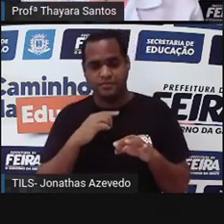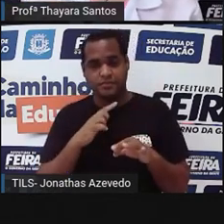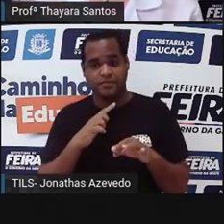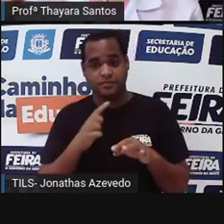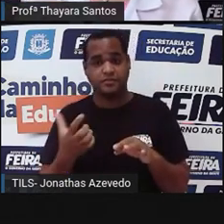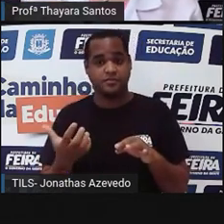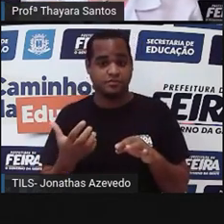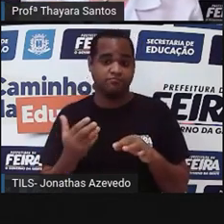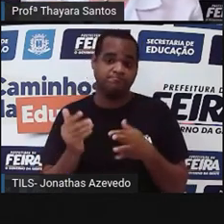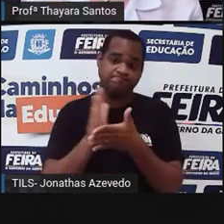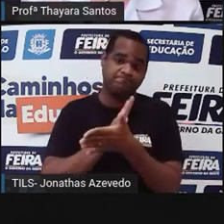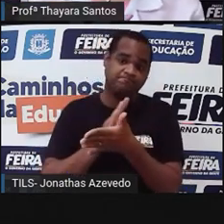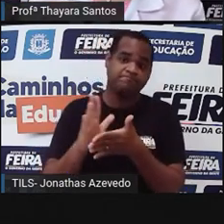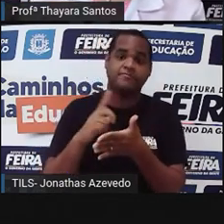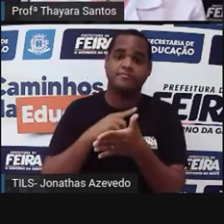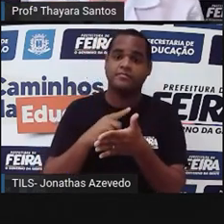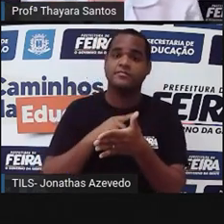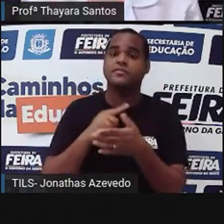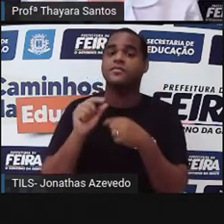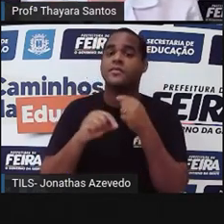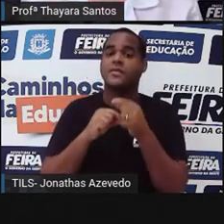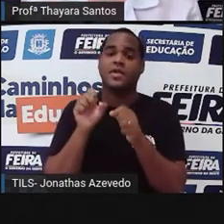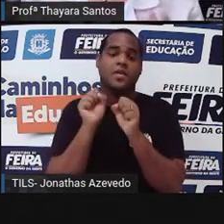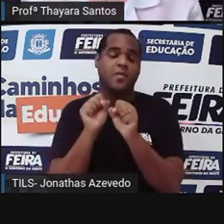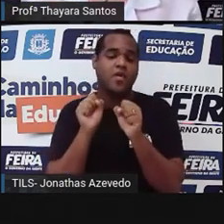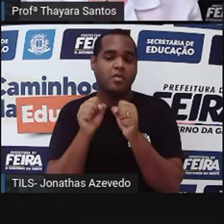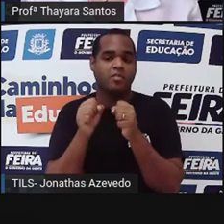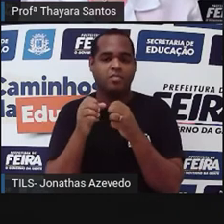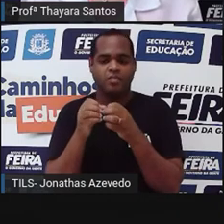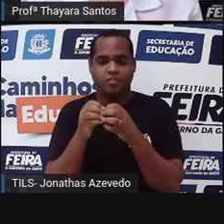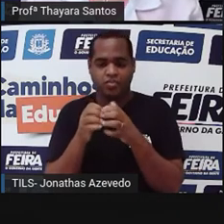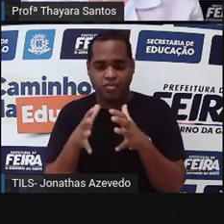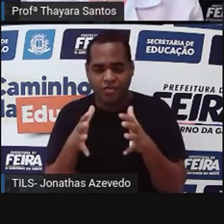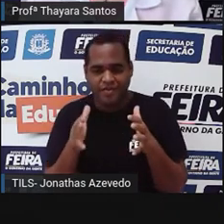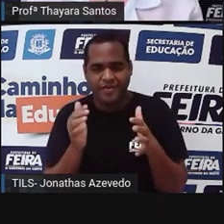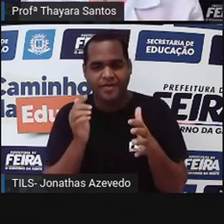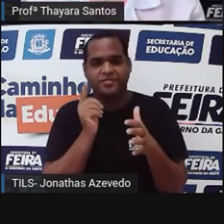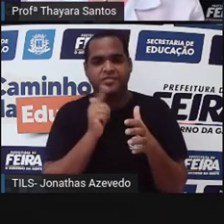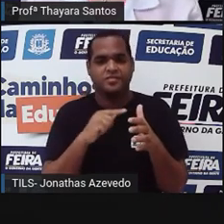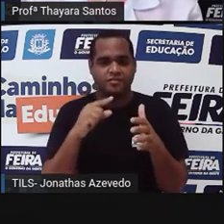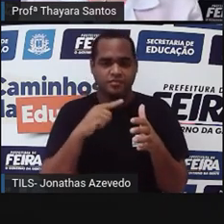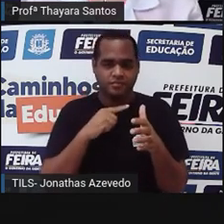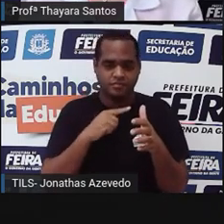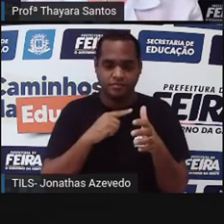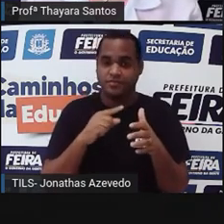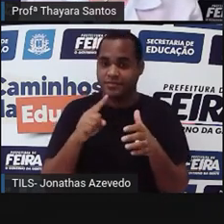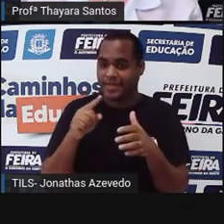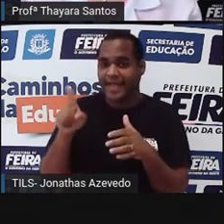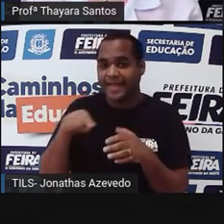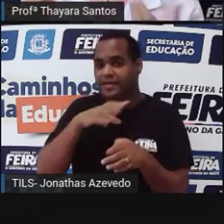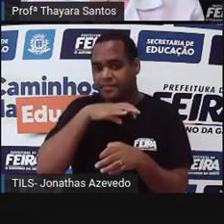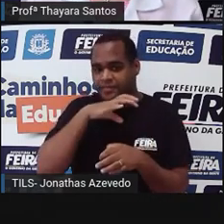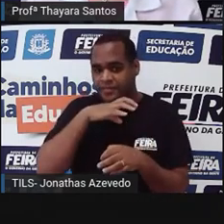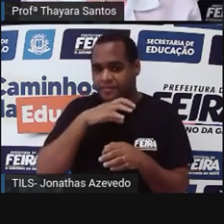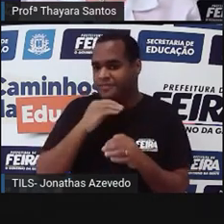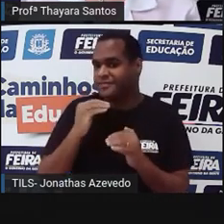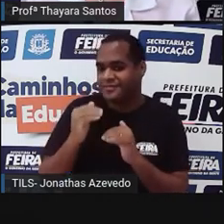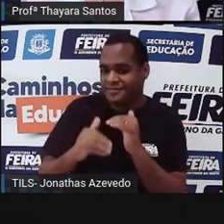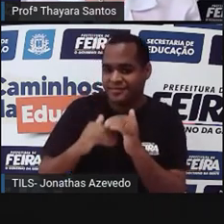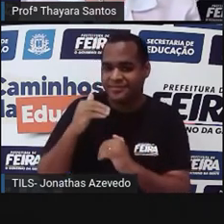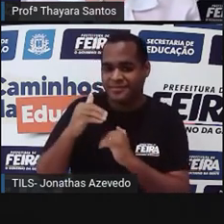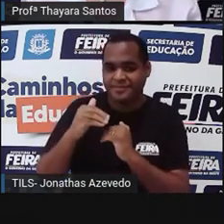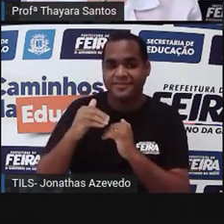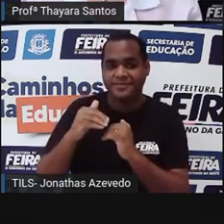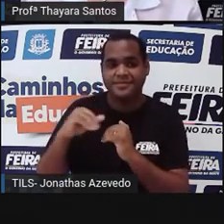momento, ela pode se romper. Ela se rompe, na verdade, conforme o animal vai crescendo. E por isso que os